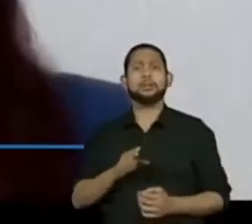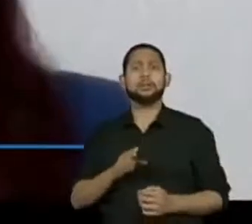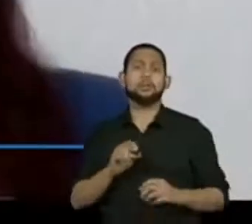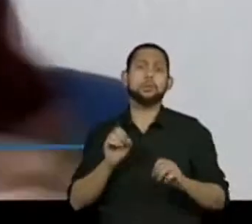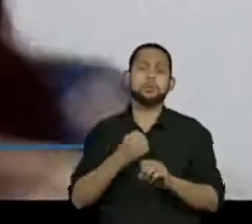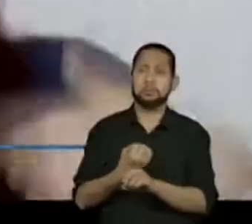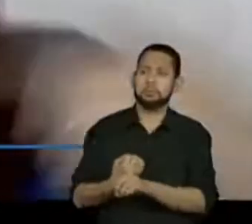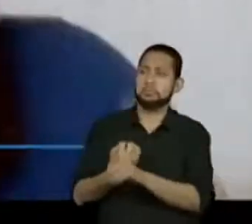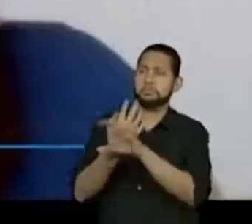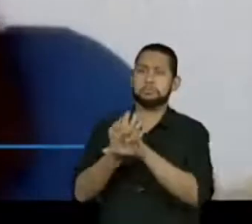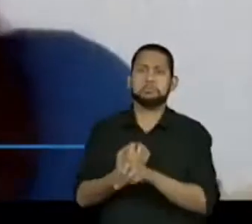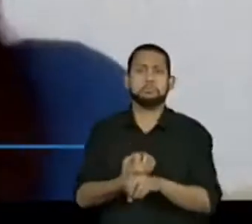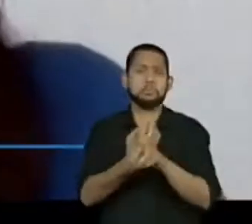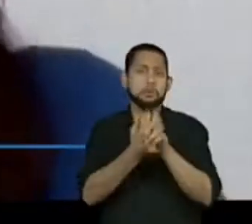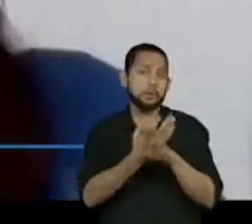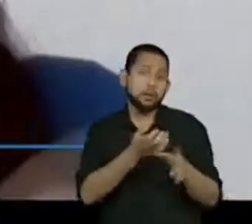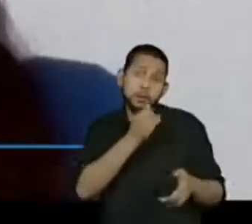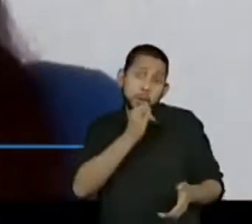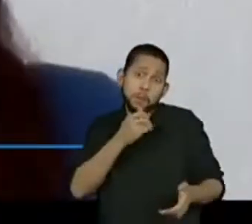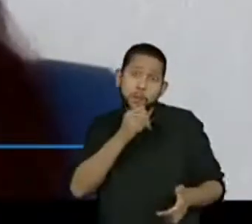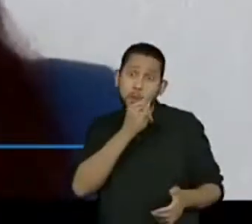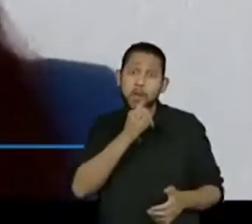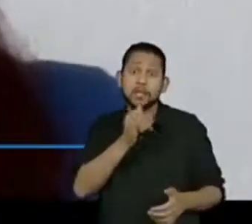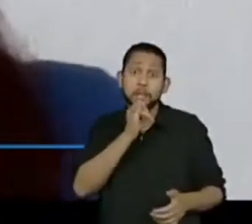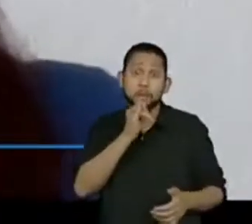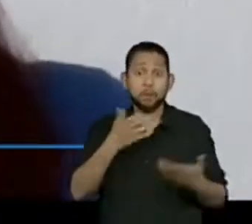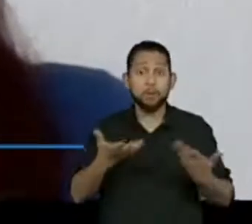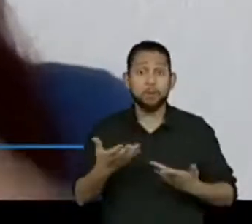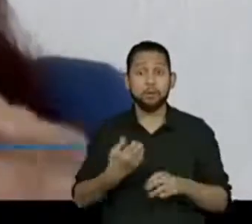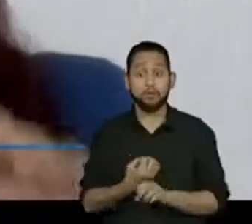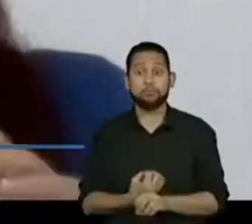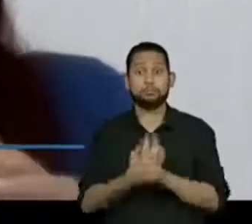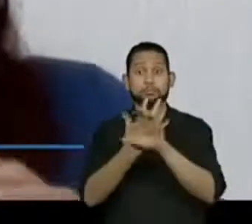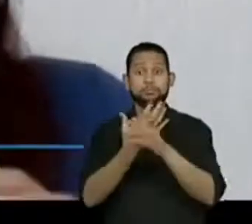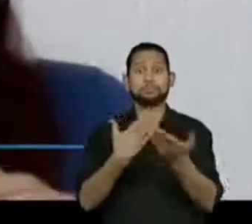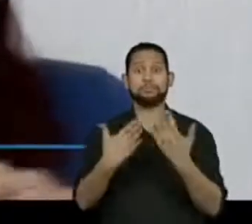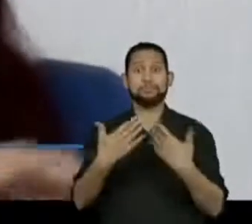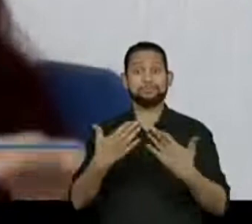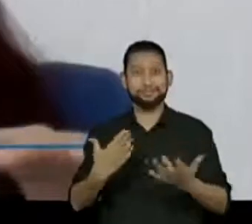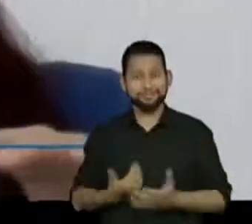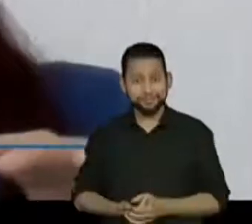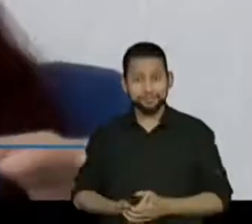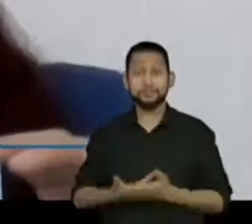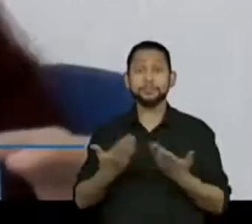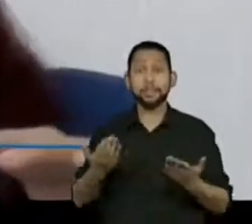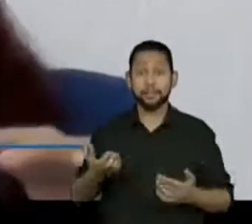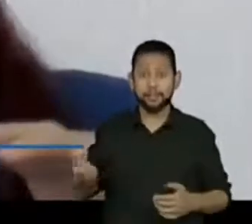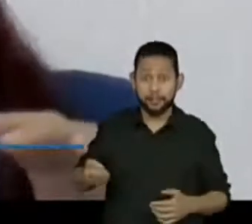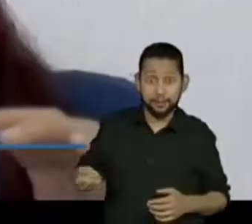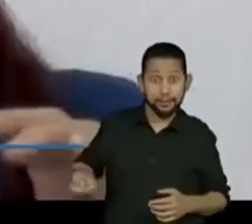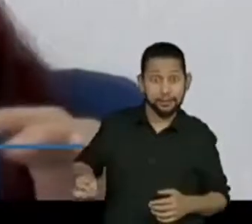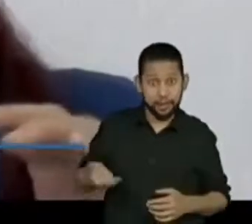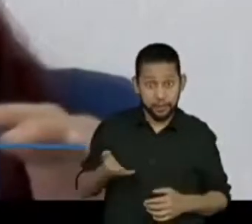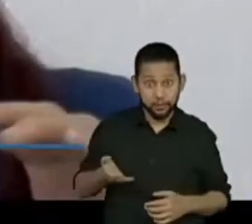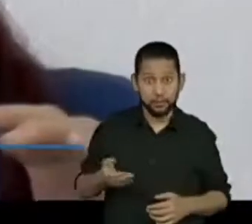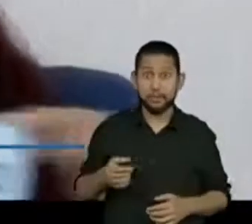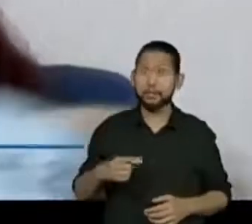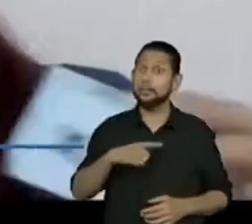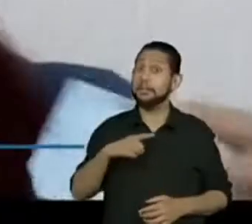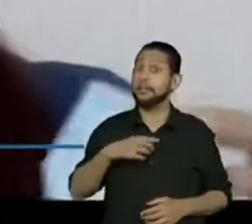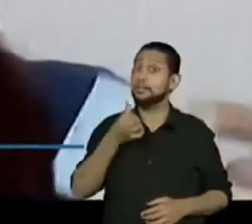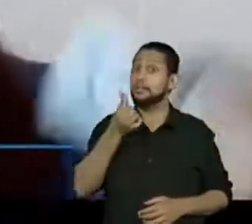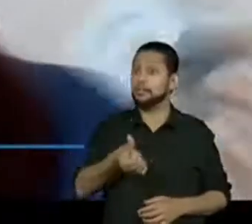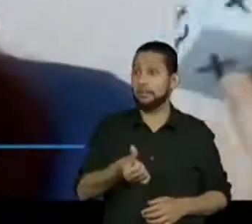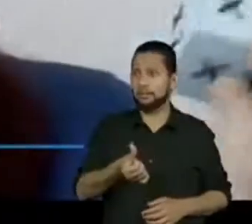online, que nem eu estou fazendo aqui para passar a atividade para vocês. E aí, um dado, um cubo, tem seis